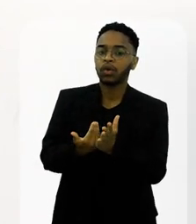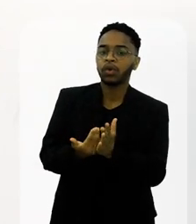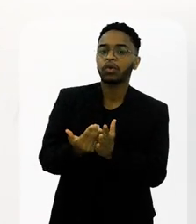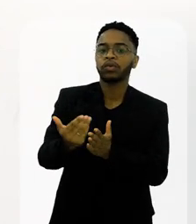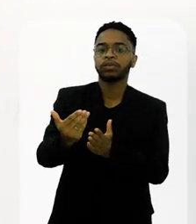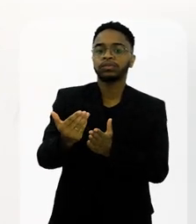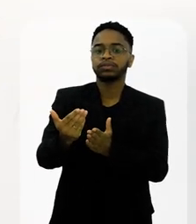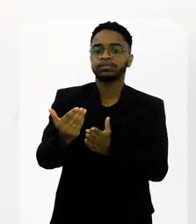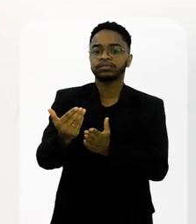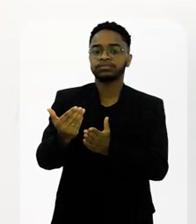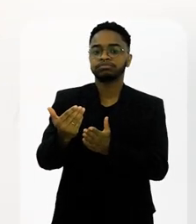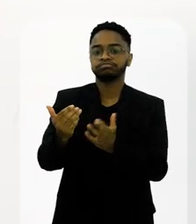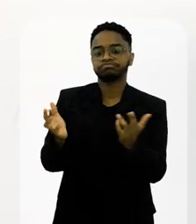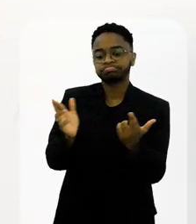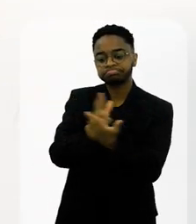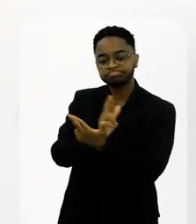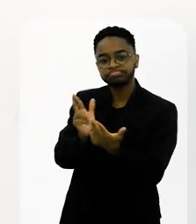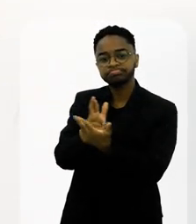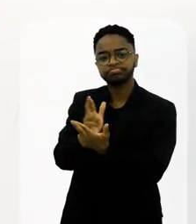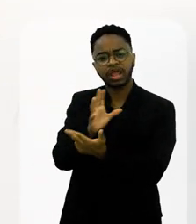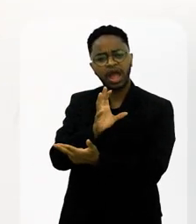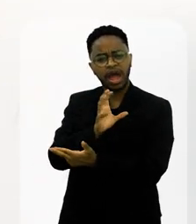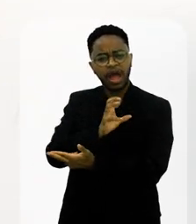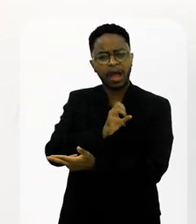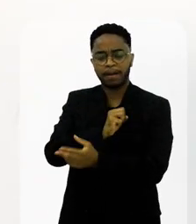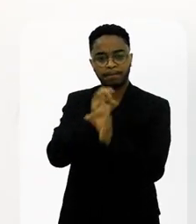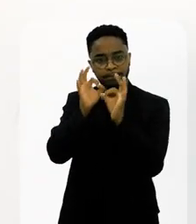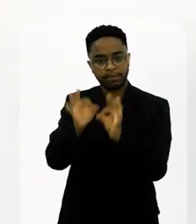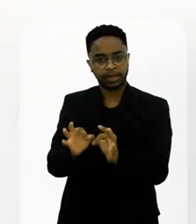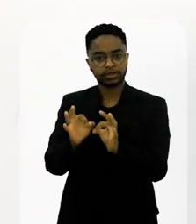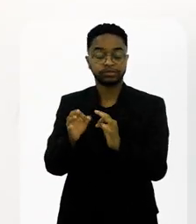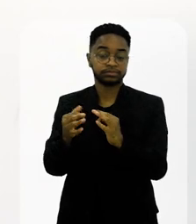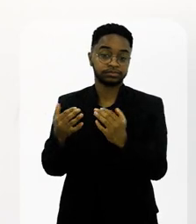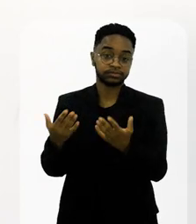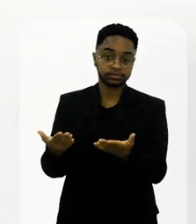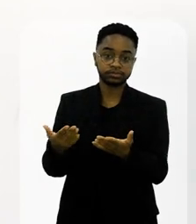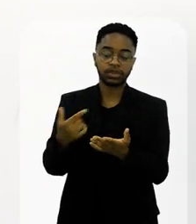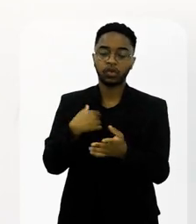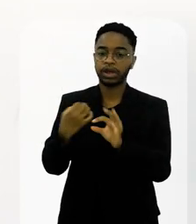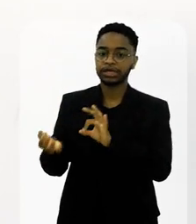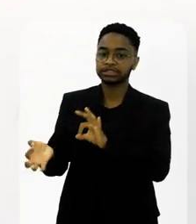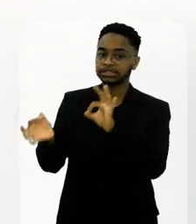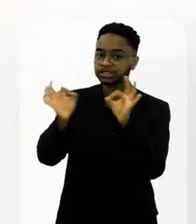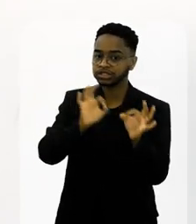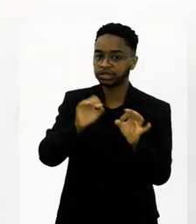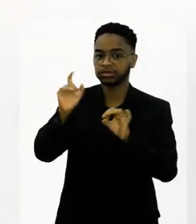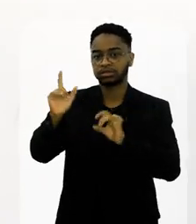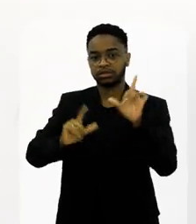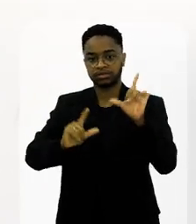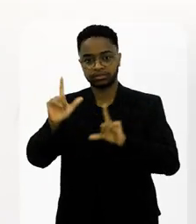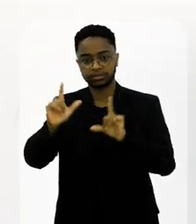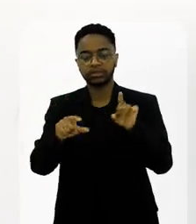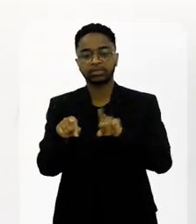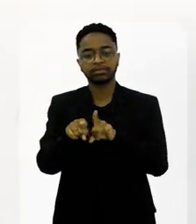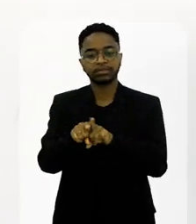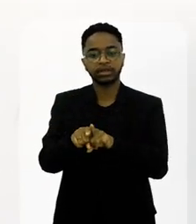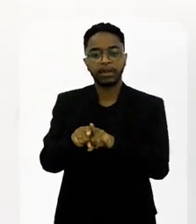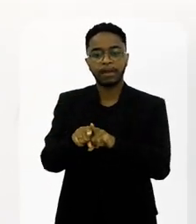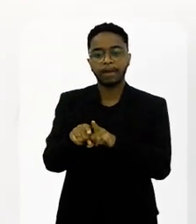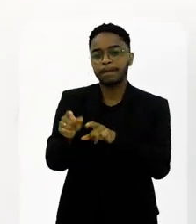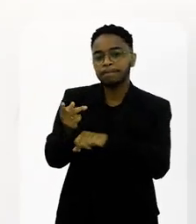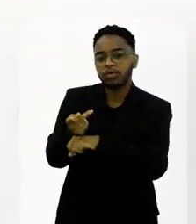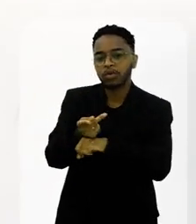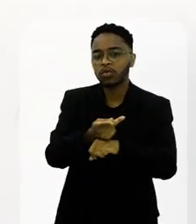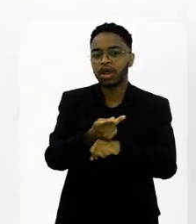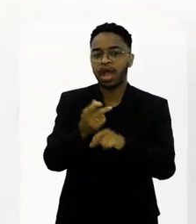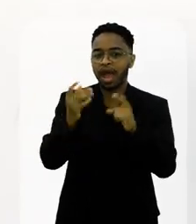aí, eu começo a ter uma relação com aquilo muito apaixonada, né? Então, de assistir aquilo muito pela televisão,